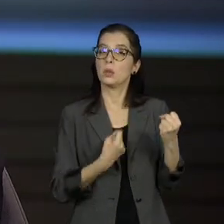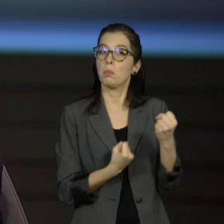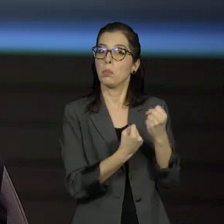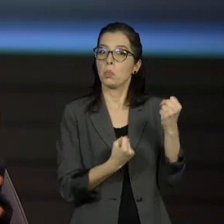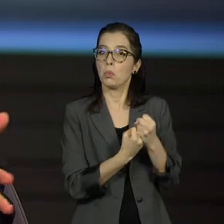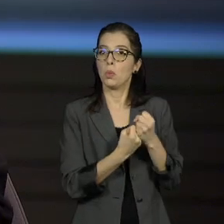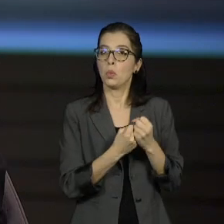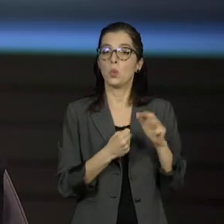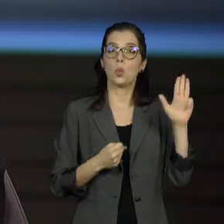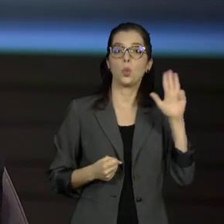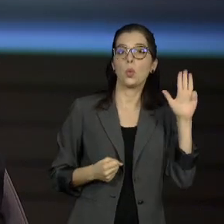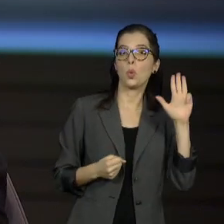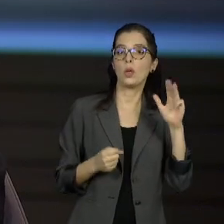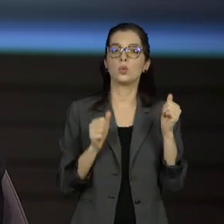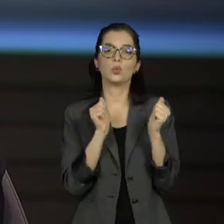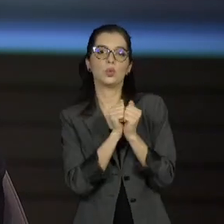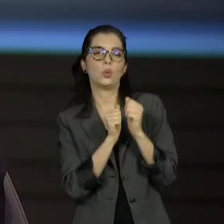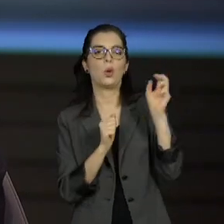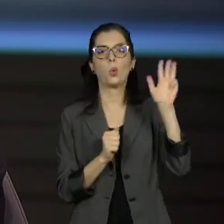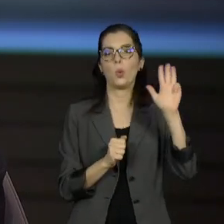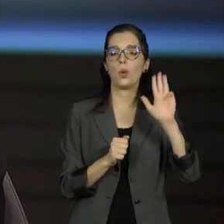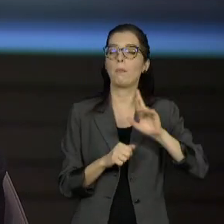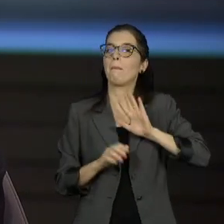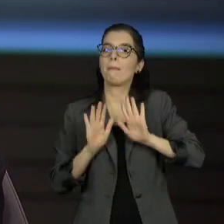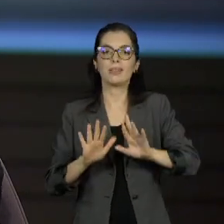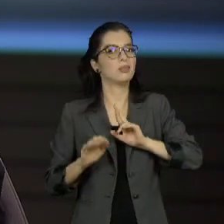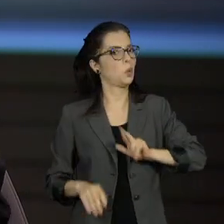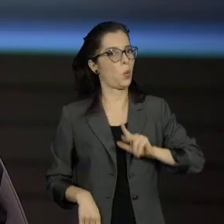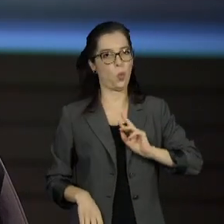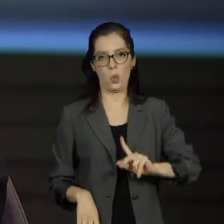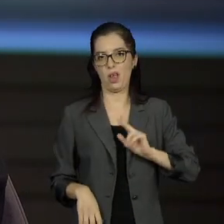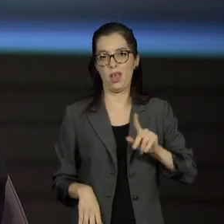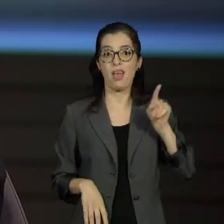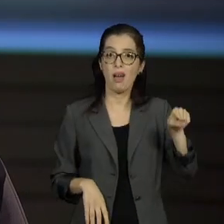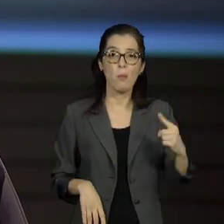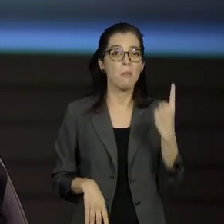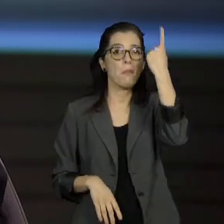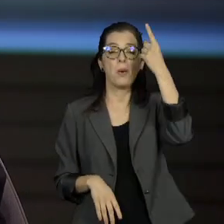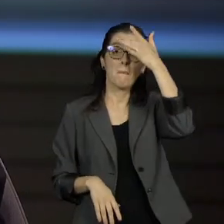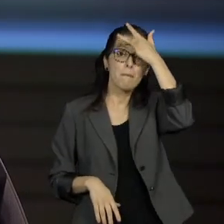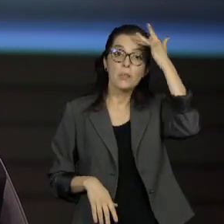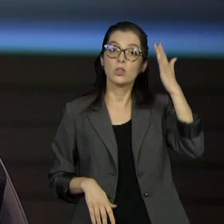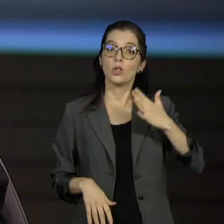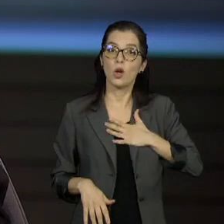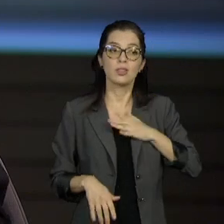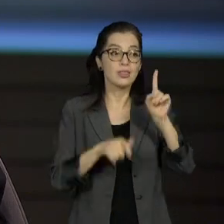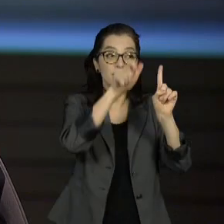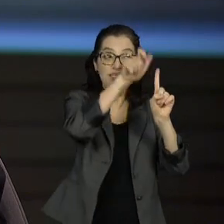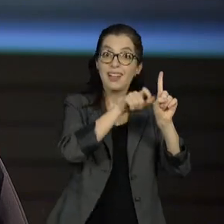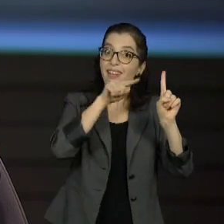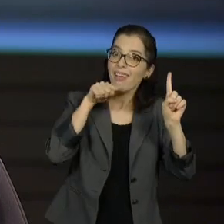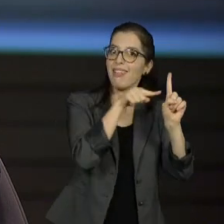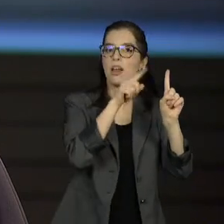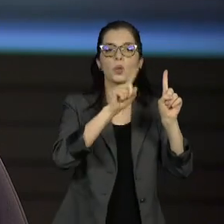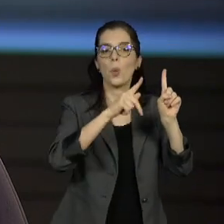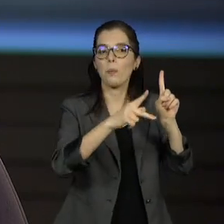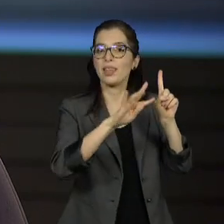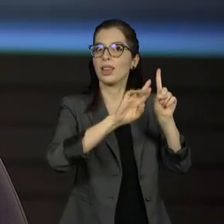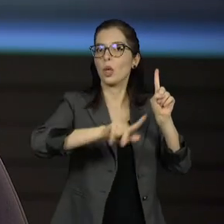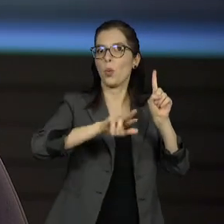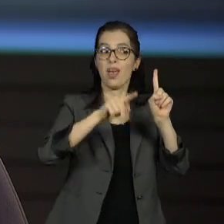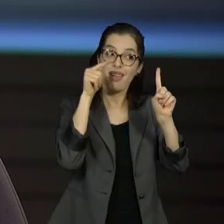E isso turva algumas tentativas de união da esquerda. PSB e PT já vêm afastados aí algumas eleições.